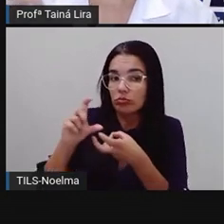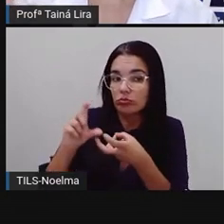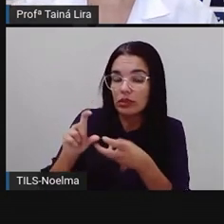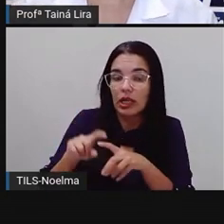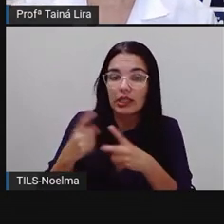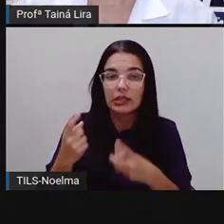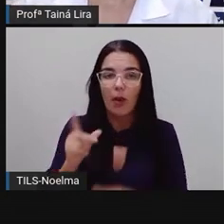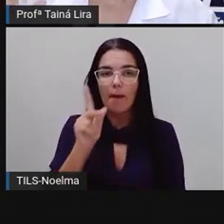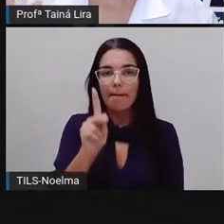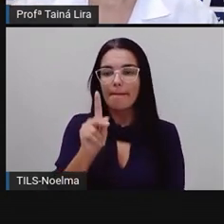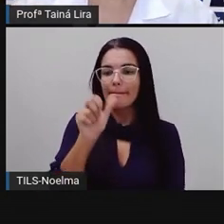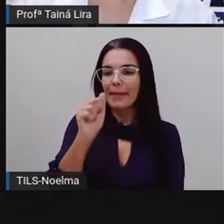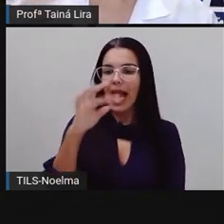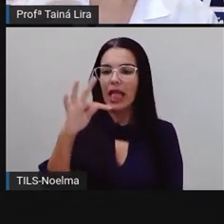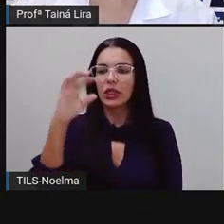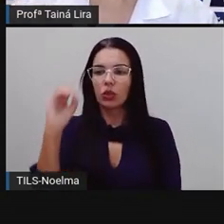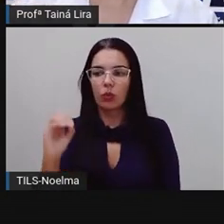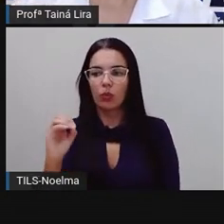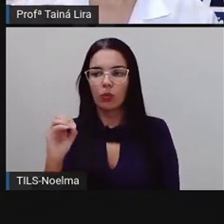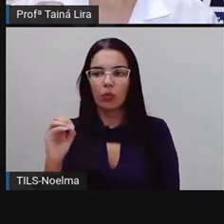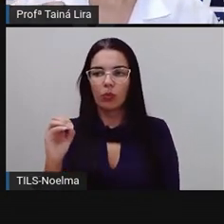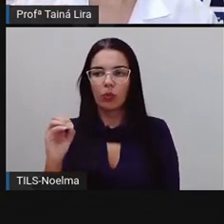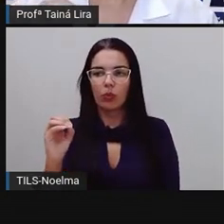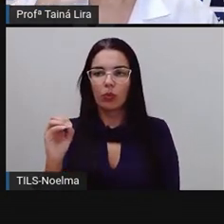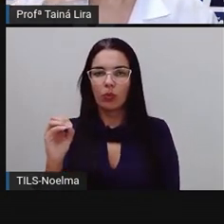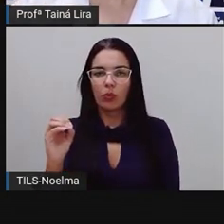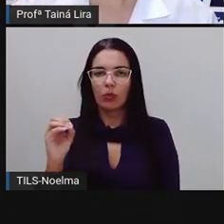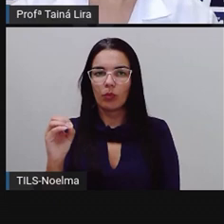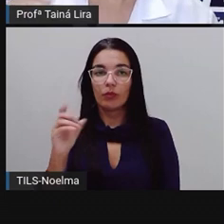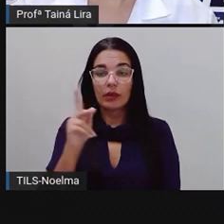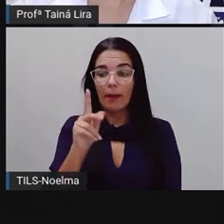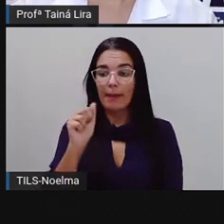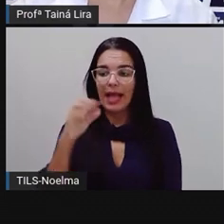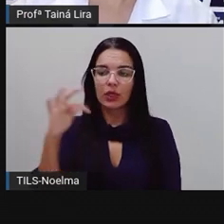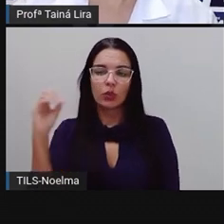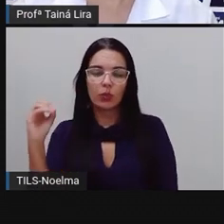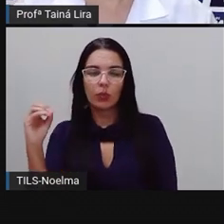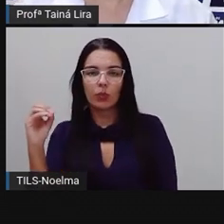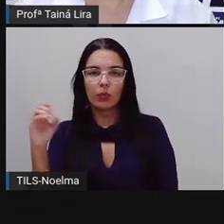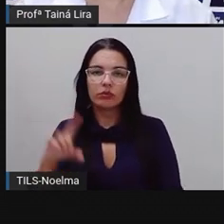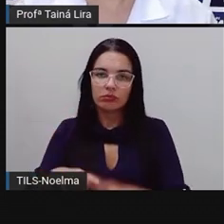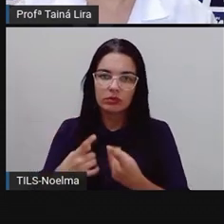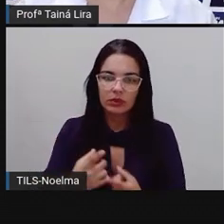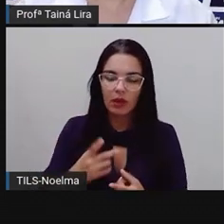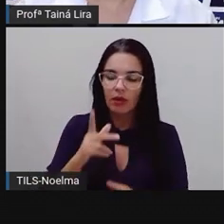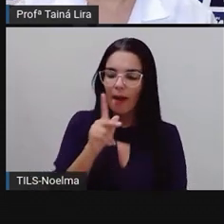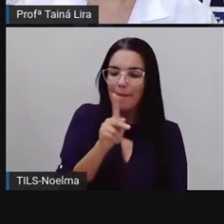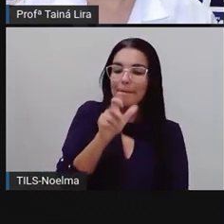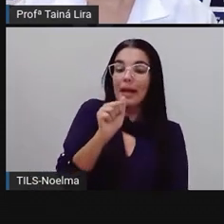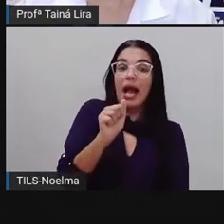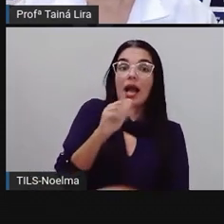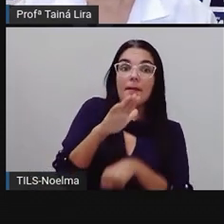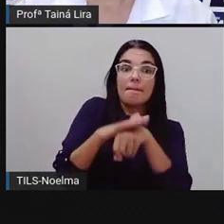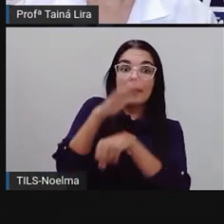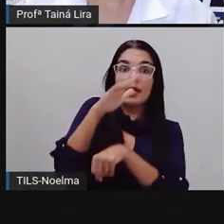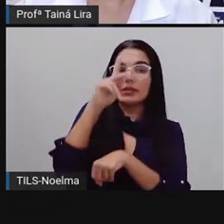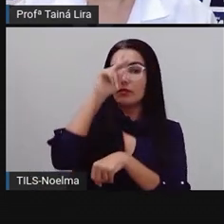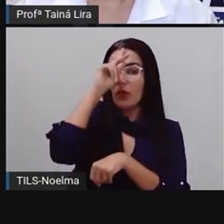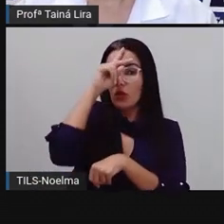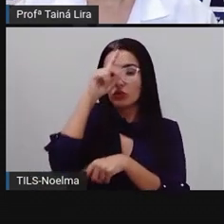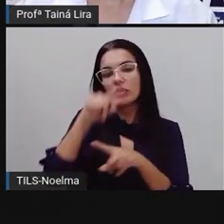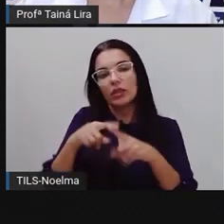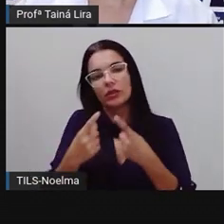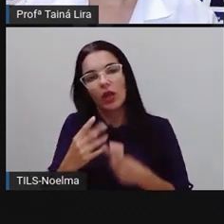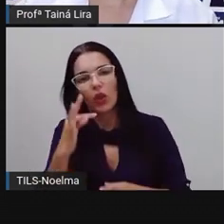pato. Pato. Ó, pato. Então, a sílaba mais forte é o Pá, tá bom?